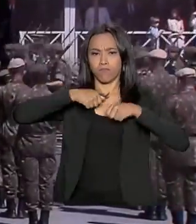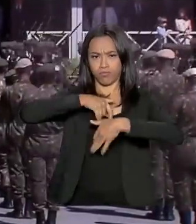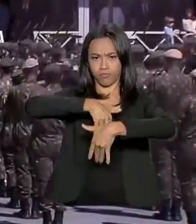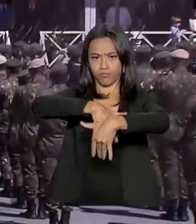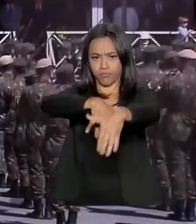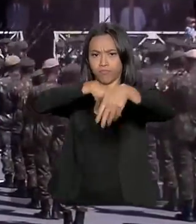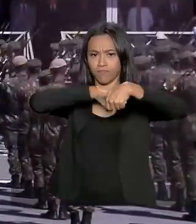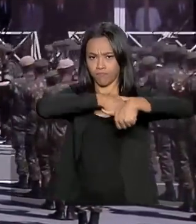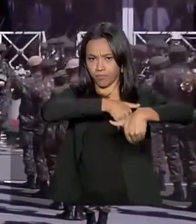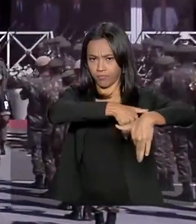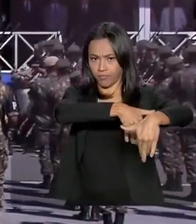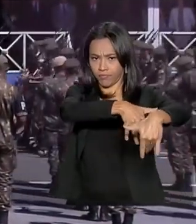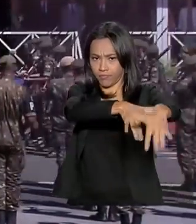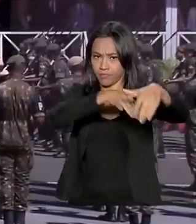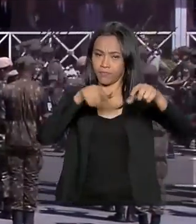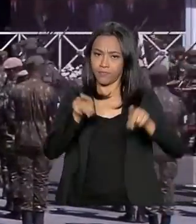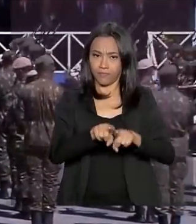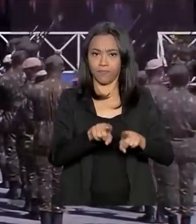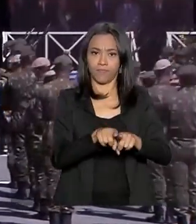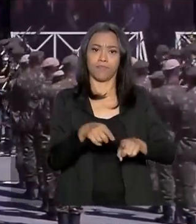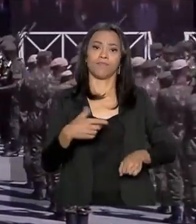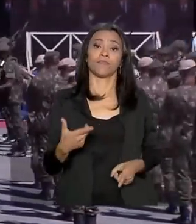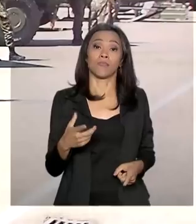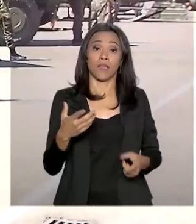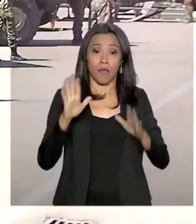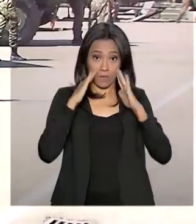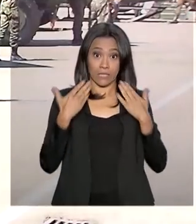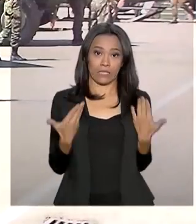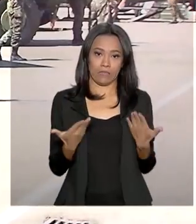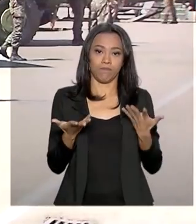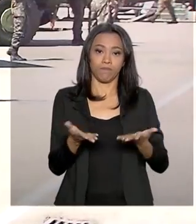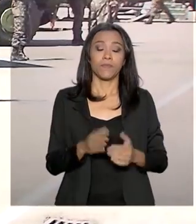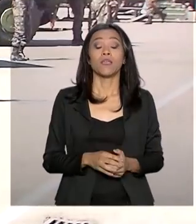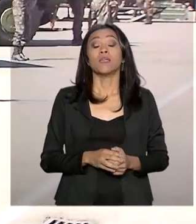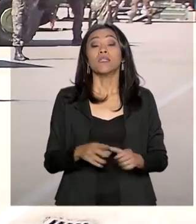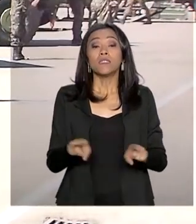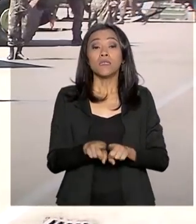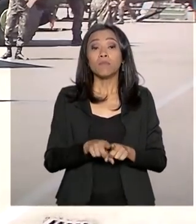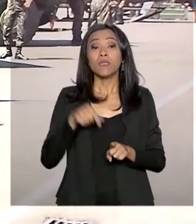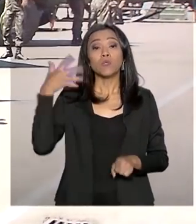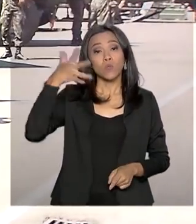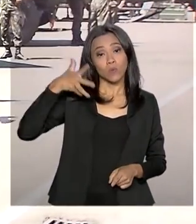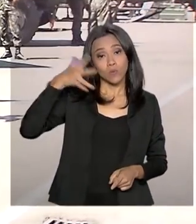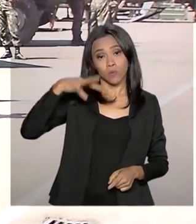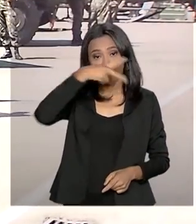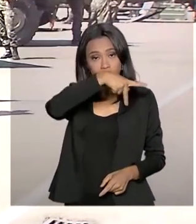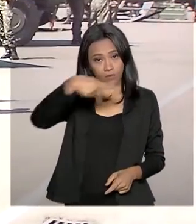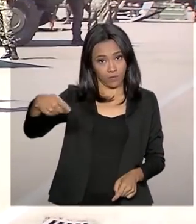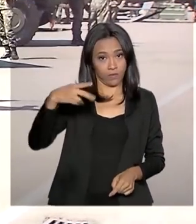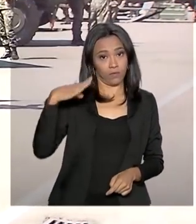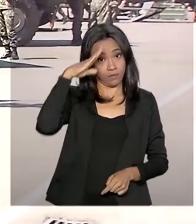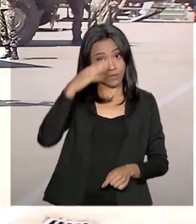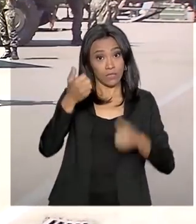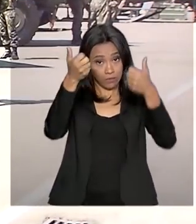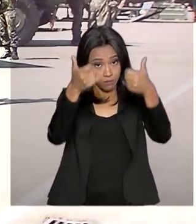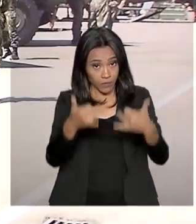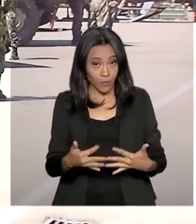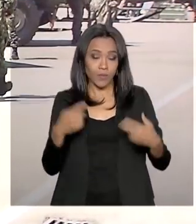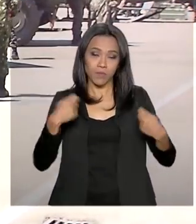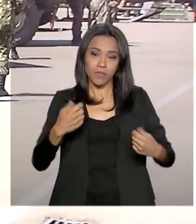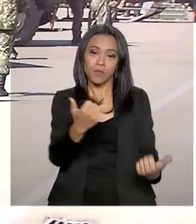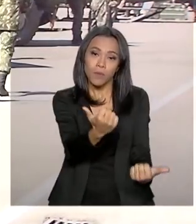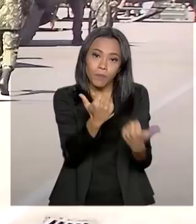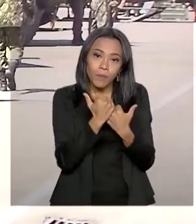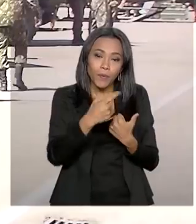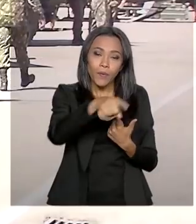fizeram exercícios militares. Durante o discurso, o presidente da República, Jair Bolsonaro, destacou que precisa do apoio